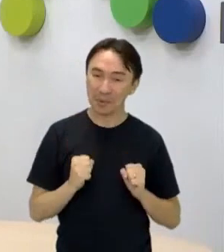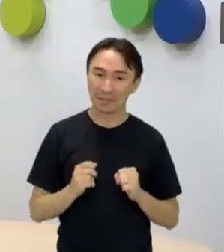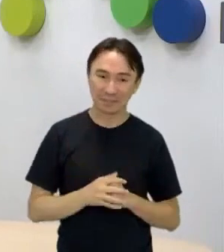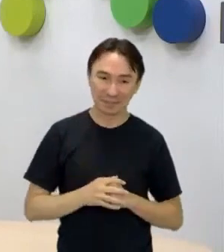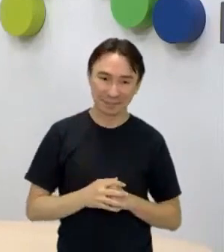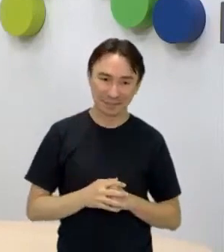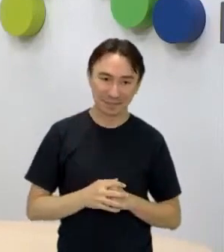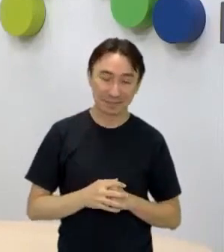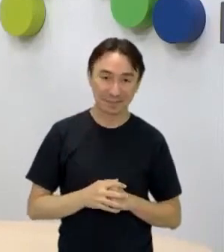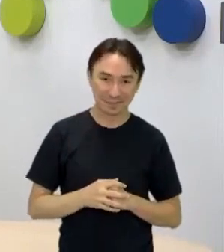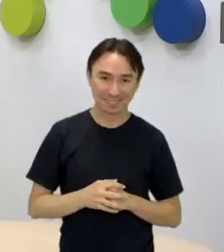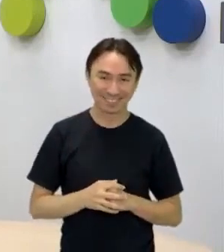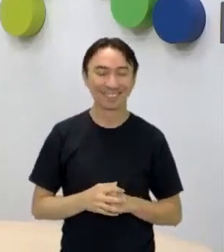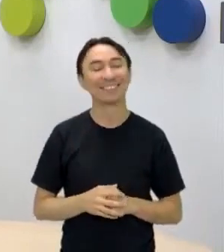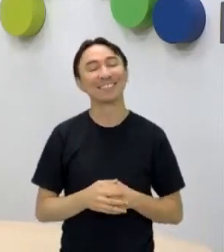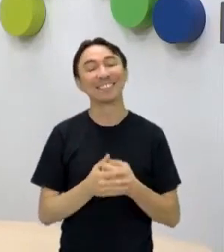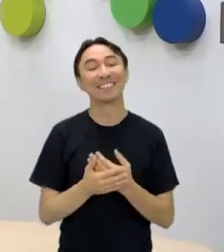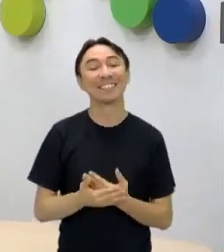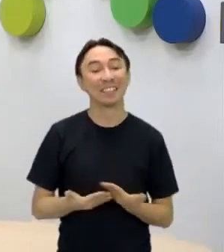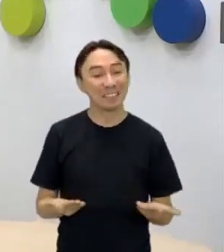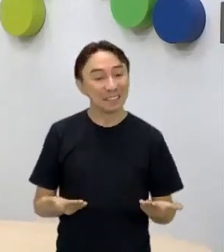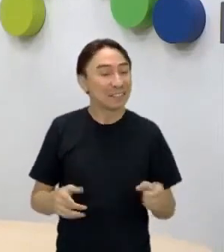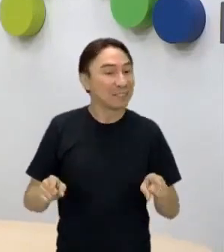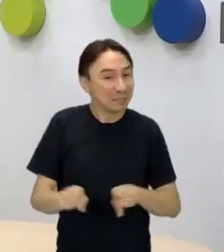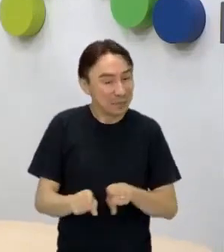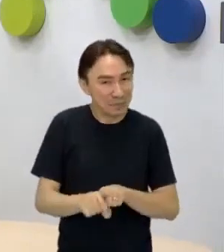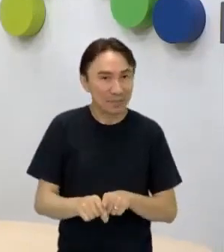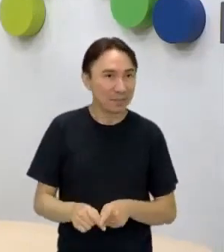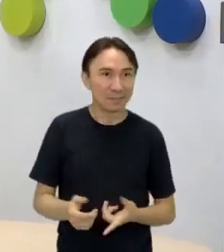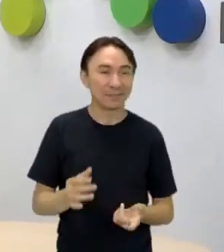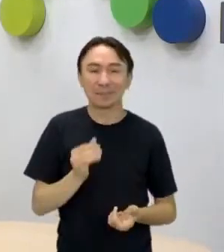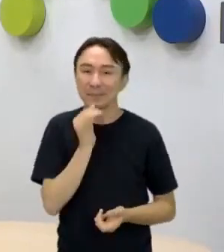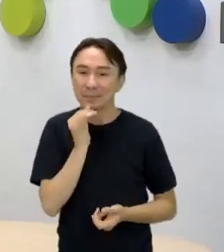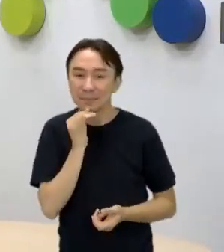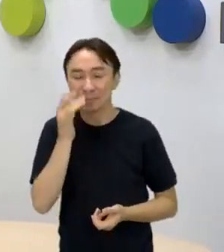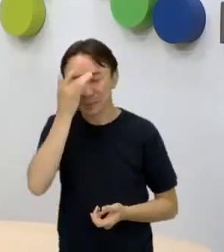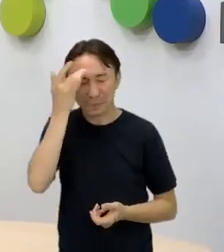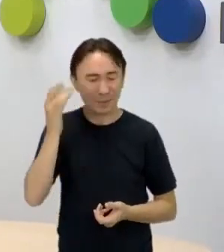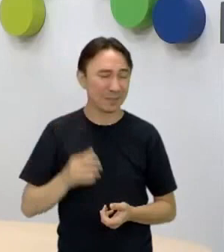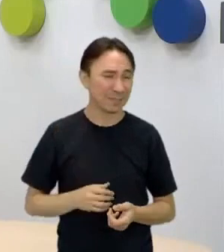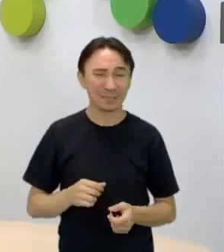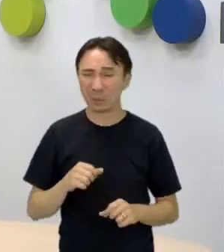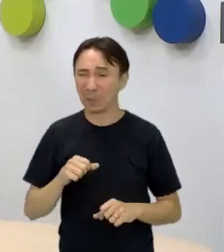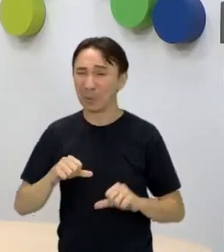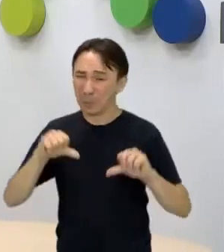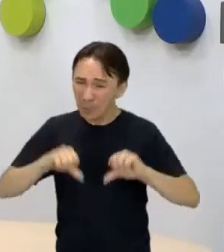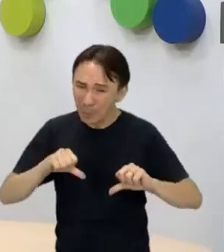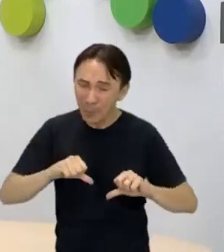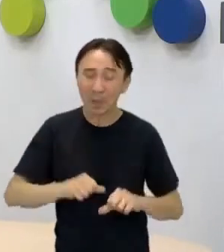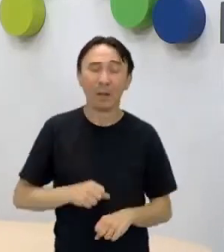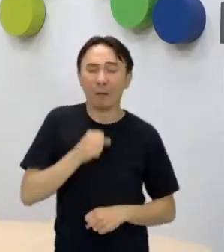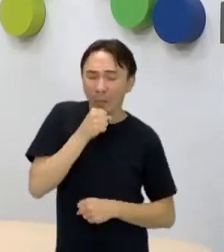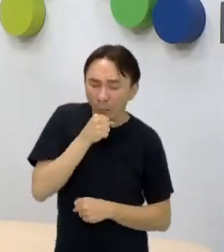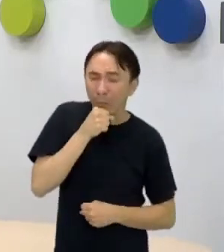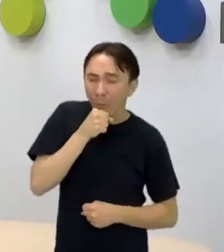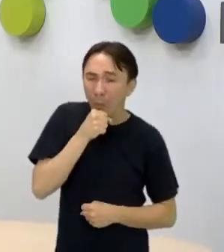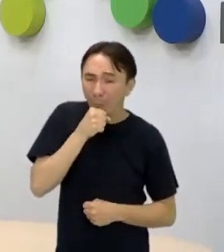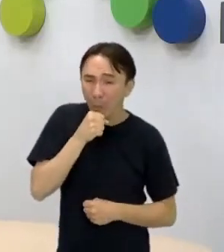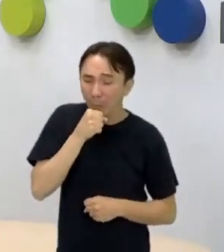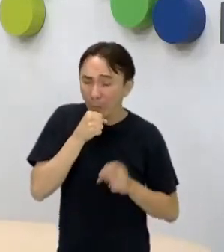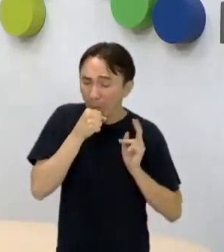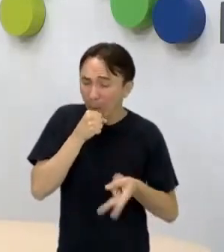ele fala que se a pessoa não está se sentindo muito bem, o negócio está terrível, está teimosa essa situação,